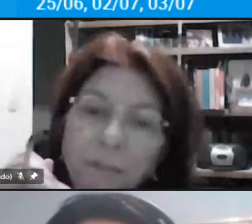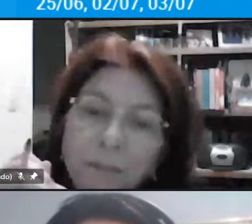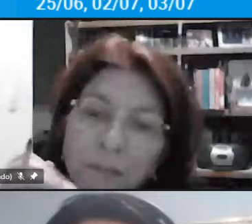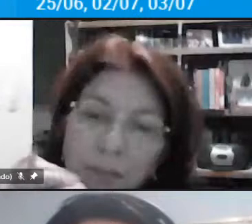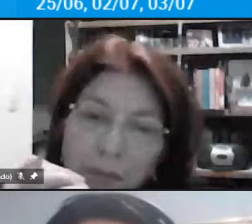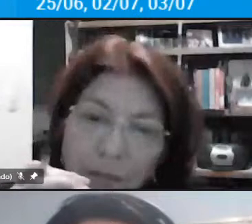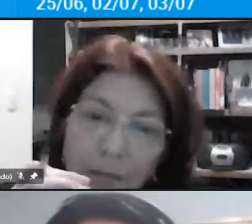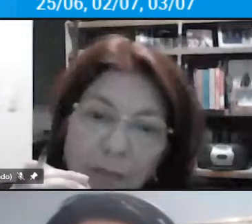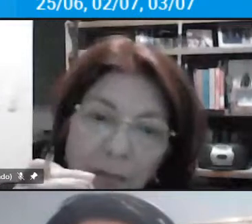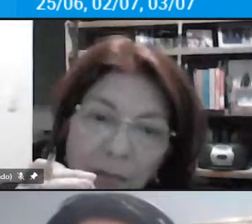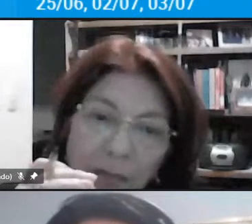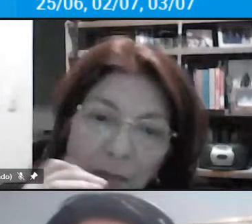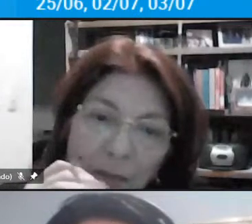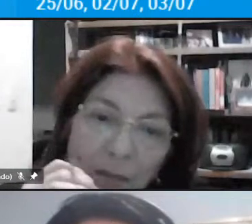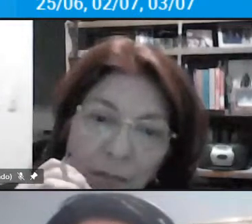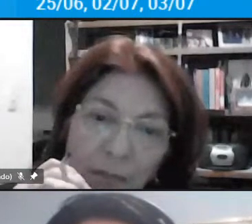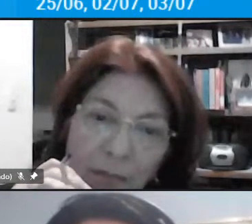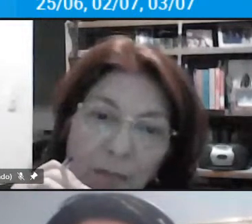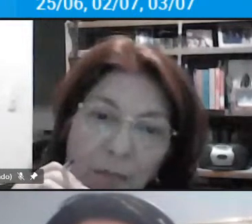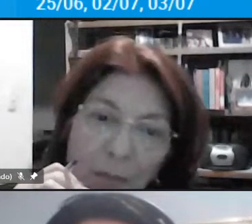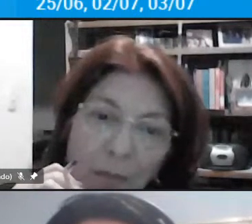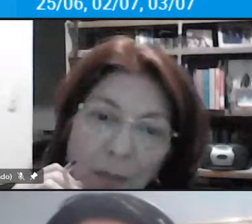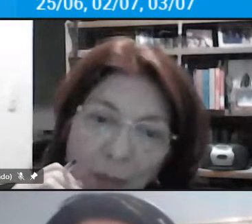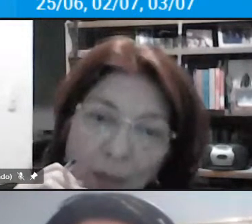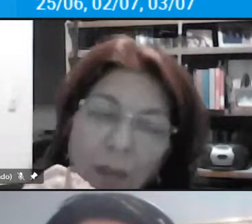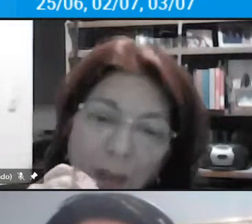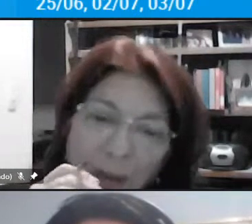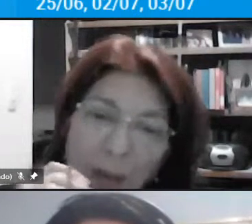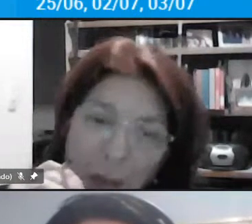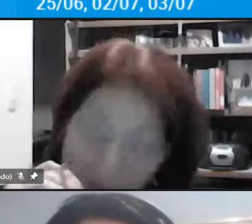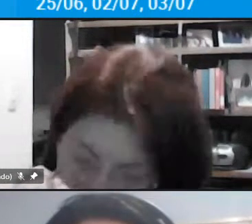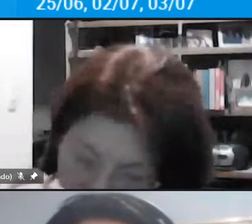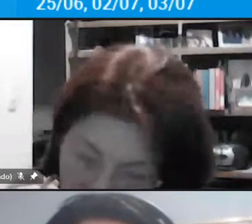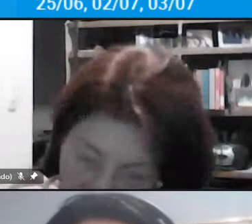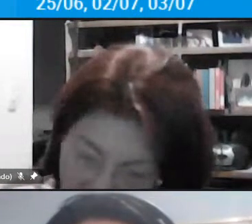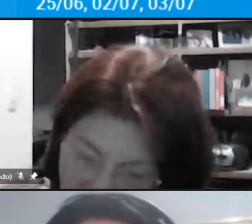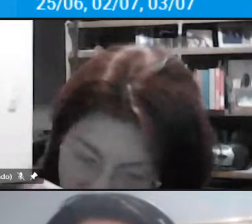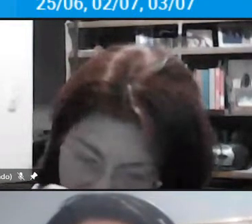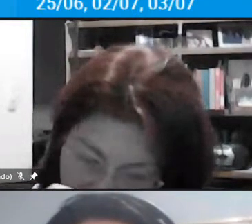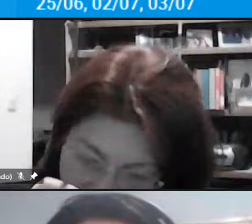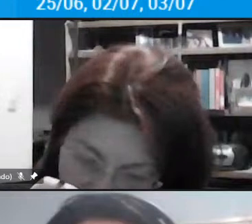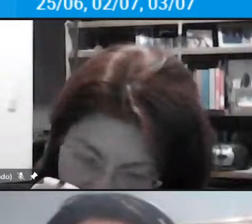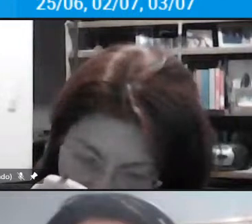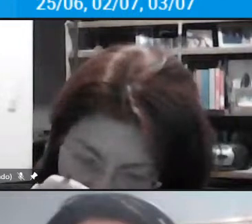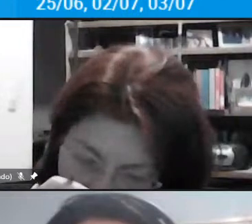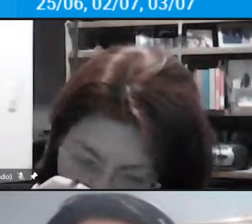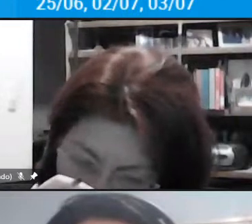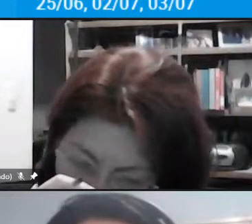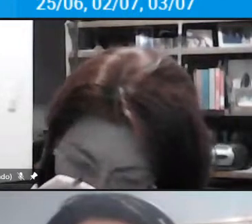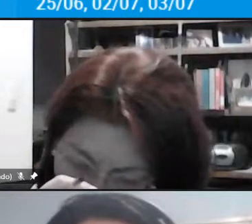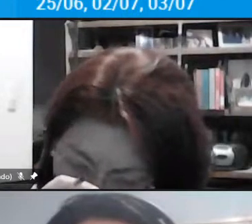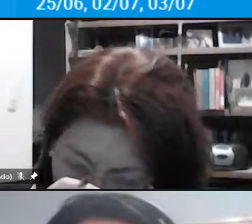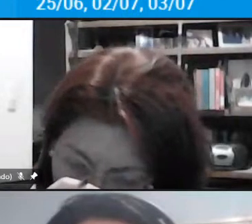não fazer isso esse processo durante a pandemia mas é um pouco desse contexto que eu queria colocar e